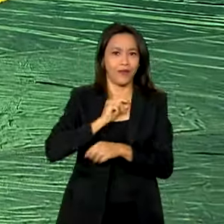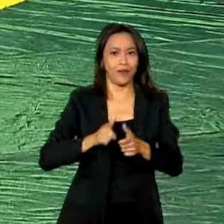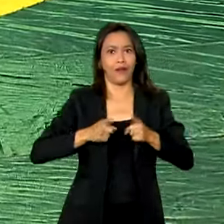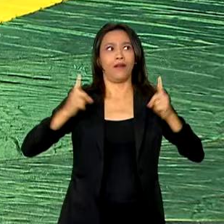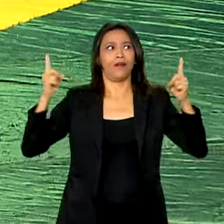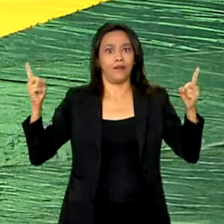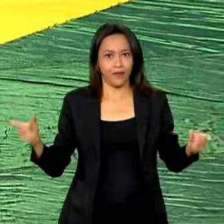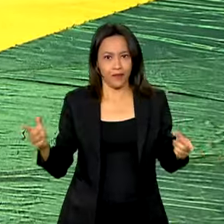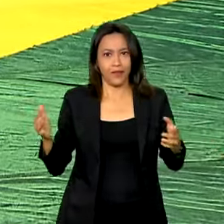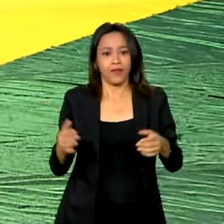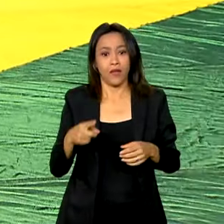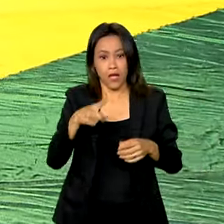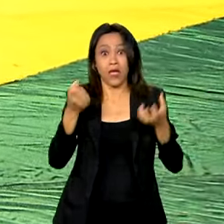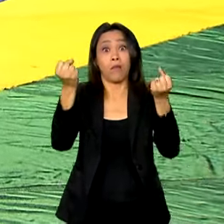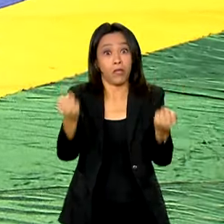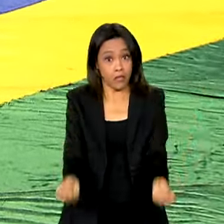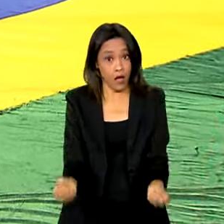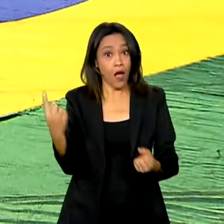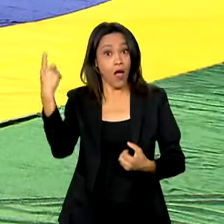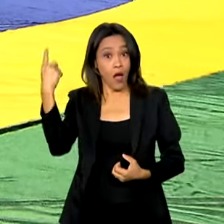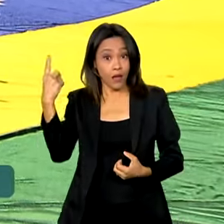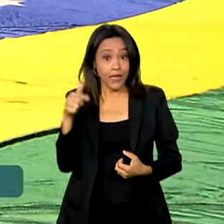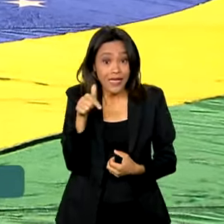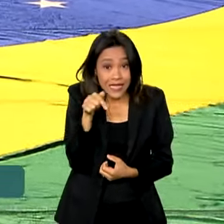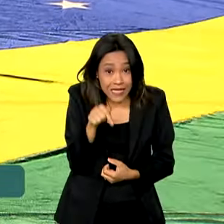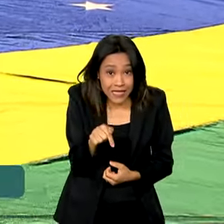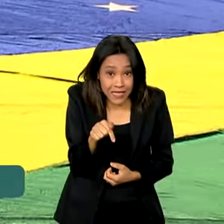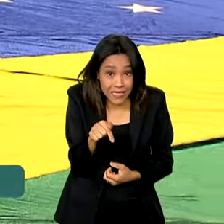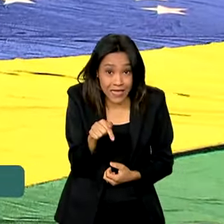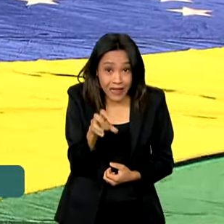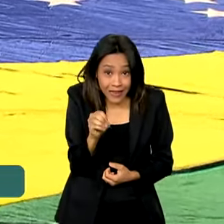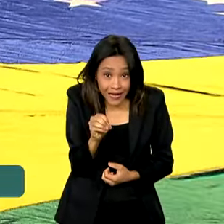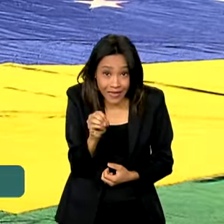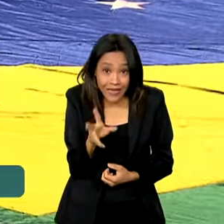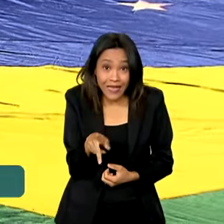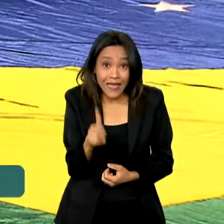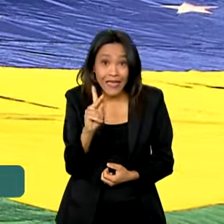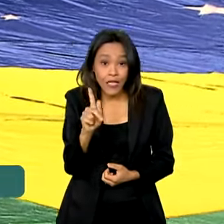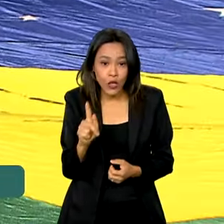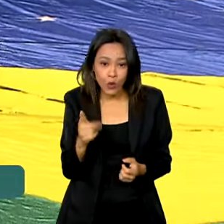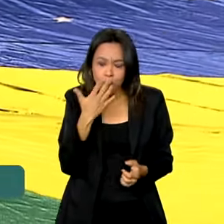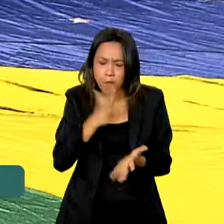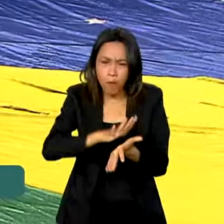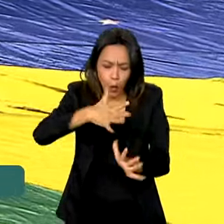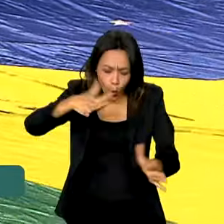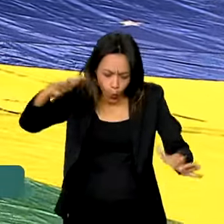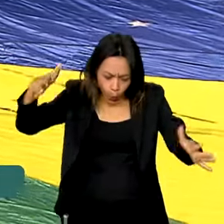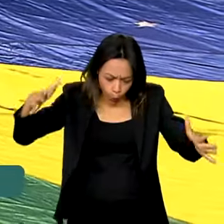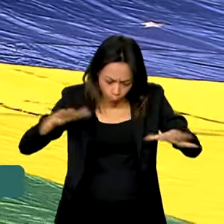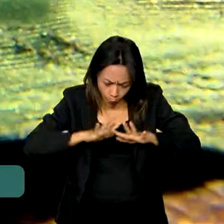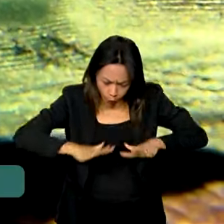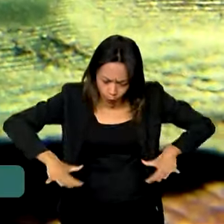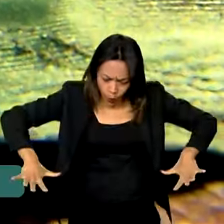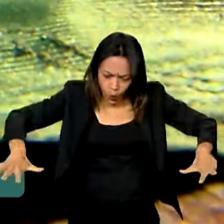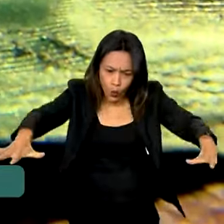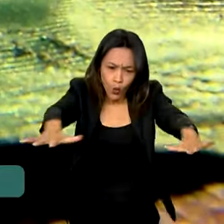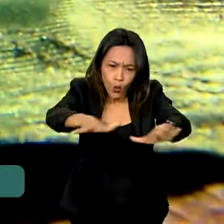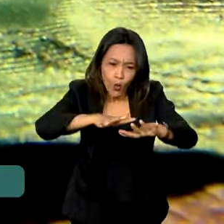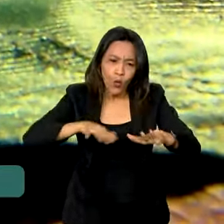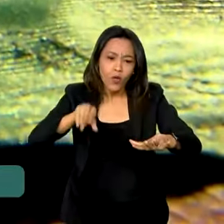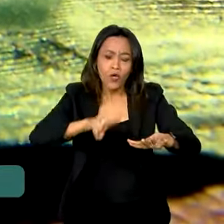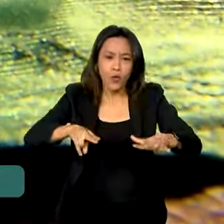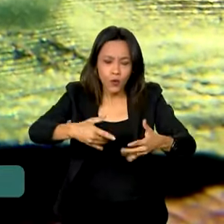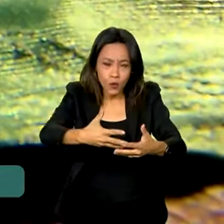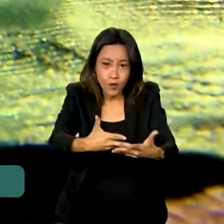é grande e também pesada. São 70 quilos de um tecido brilhoso, feito de poliamida, que utiliza